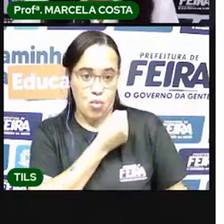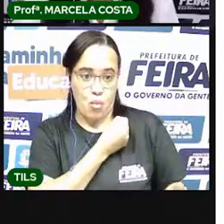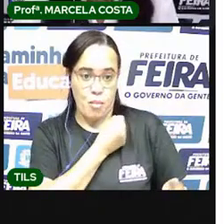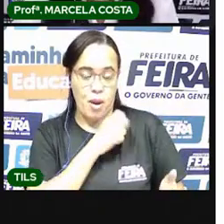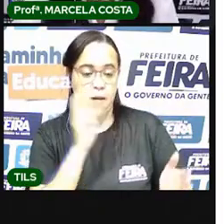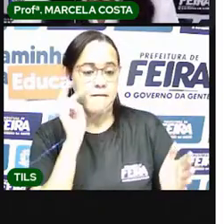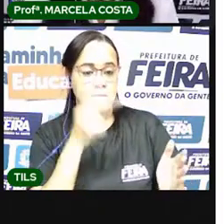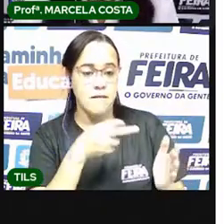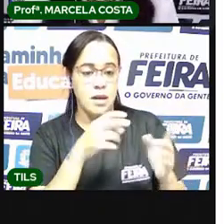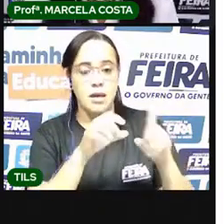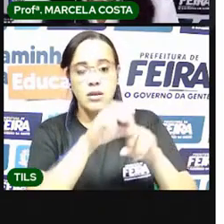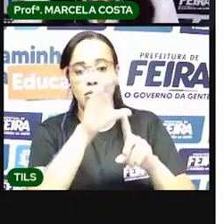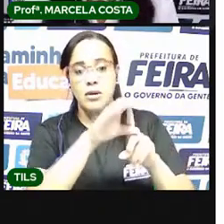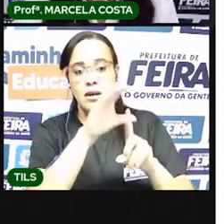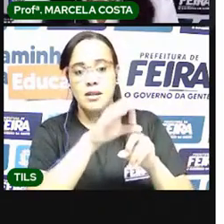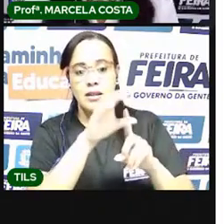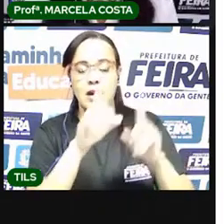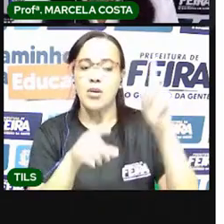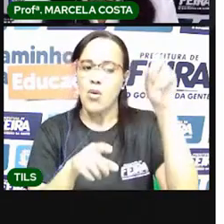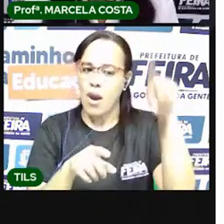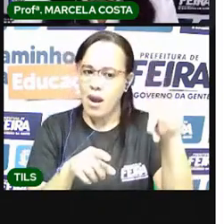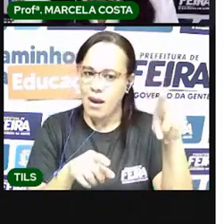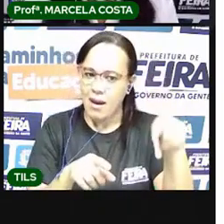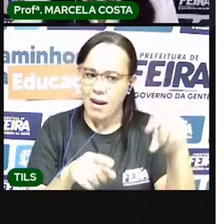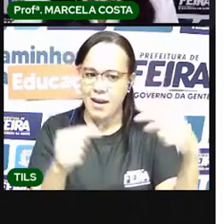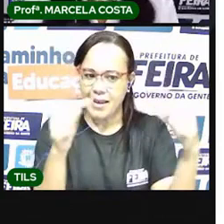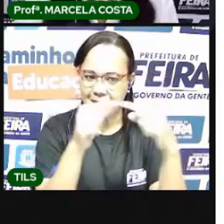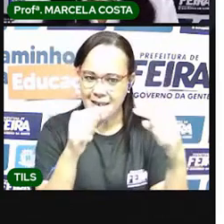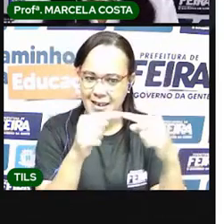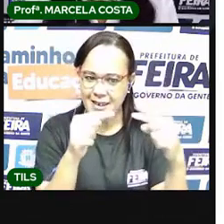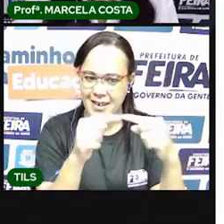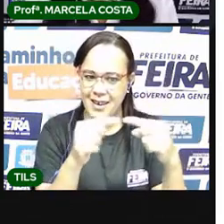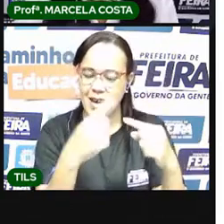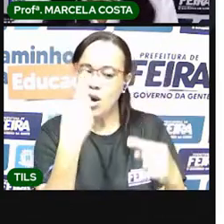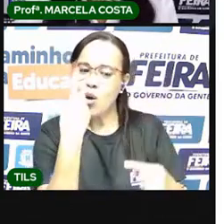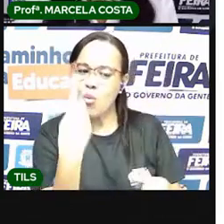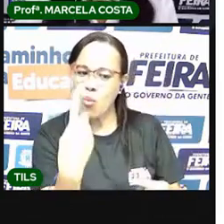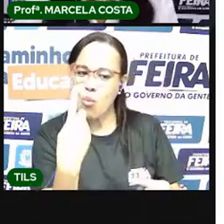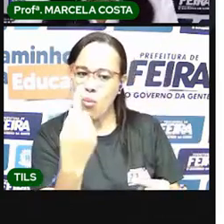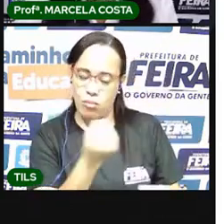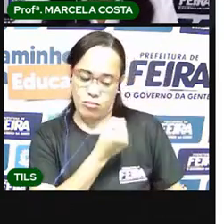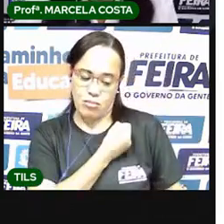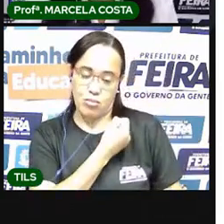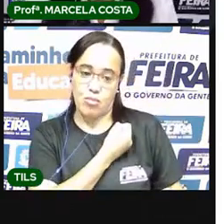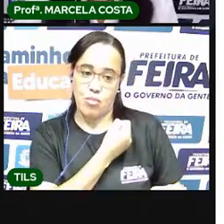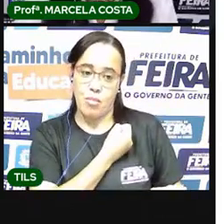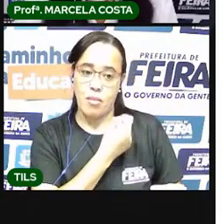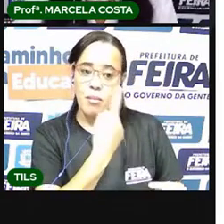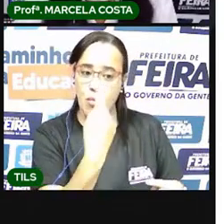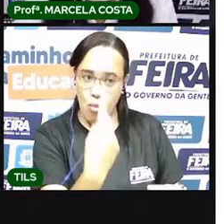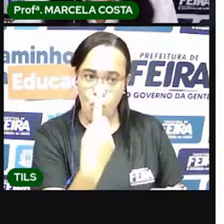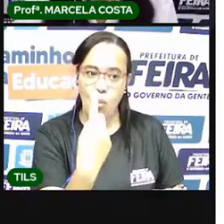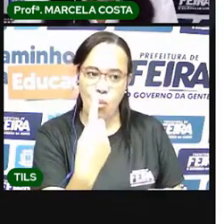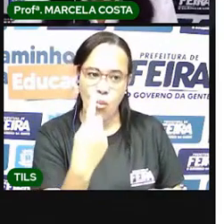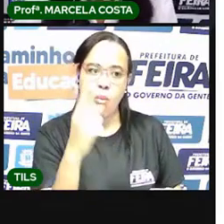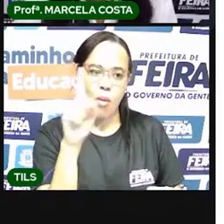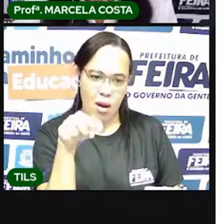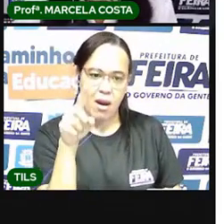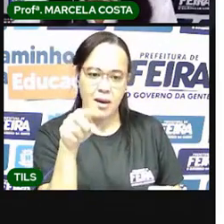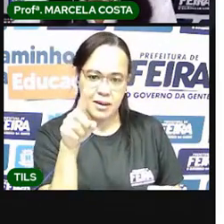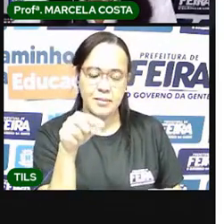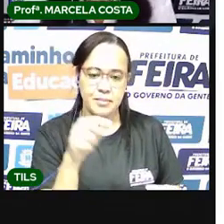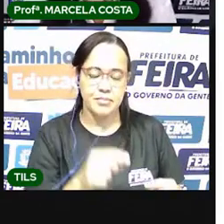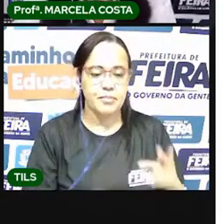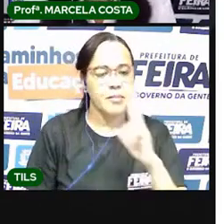O primeiro número que aparece no calendário é o número 1 Quem